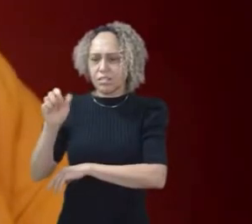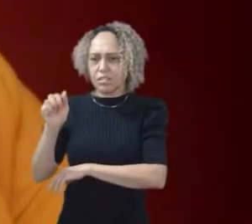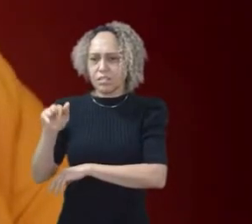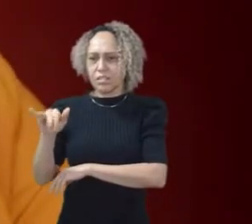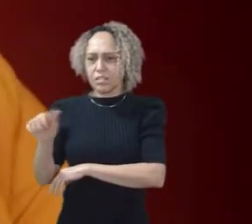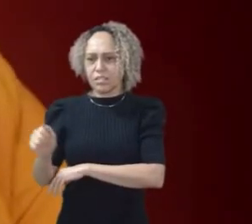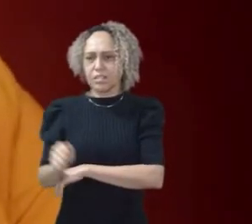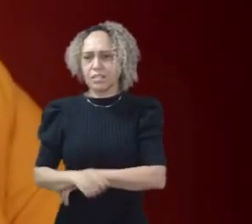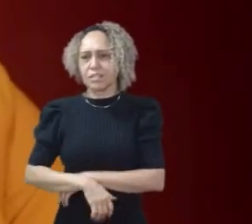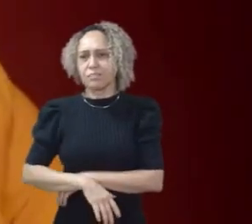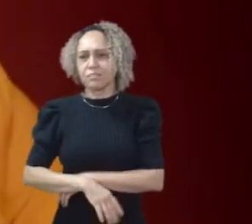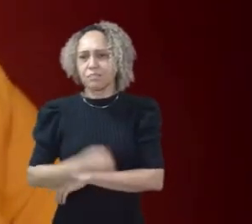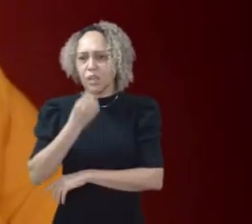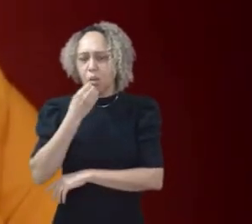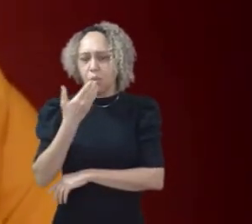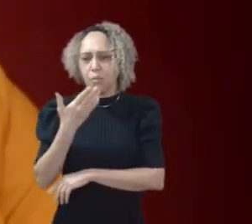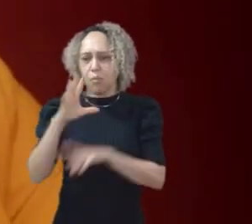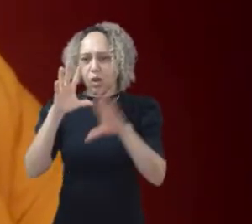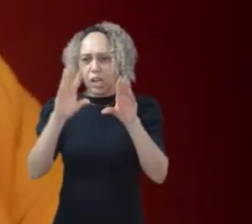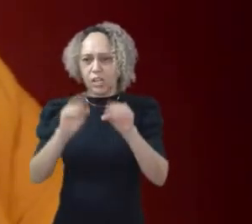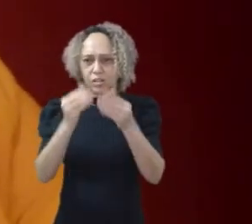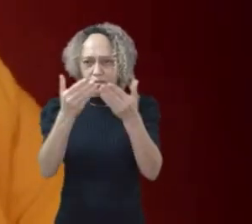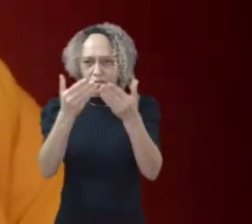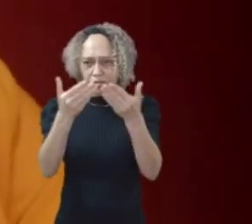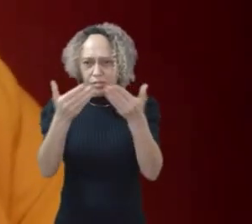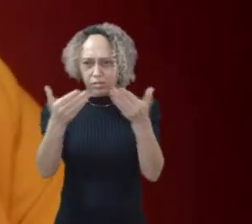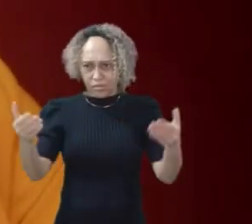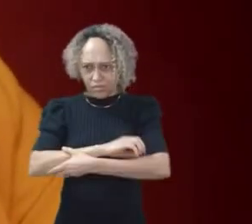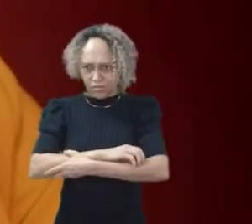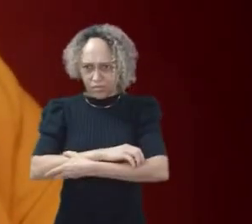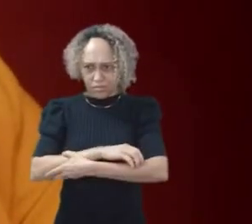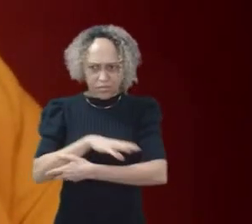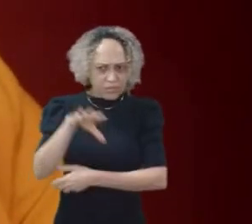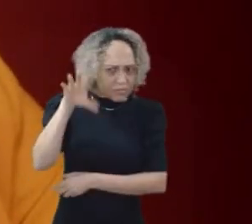Boa noite, companheiros e companheiras. Vocês me escutam bem?